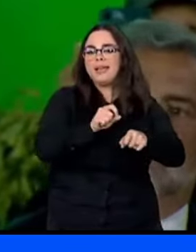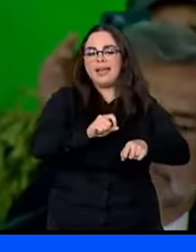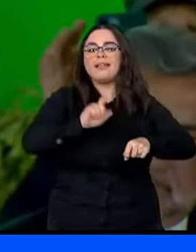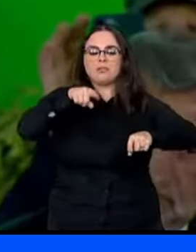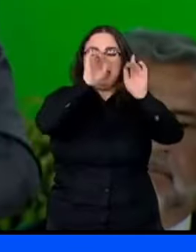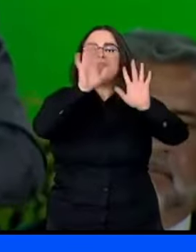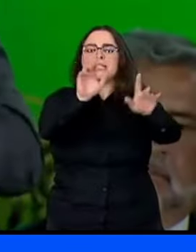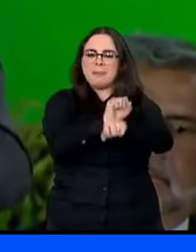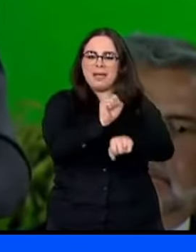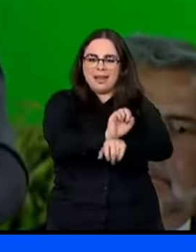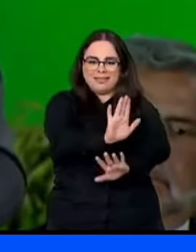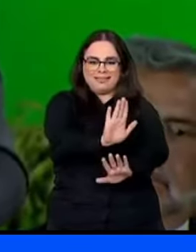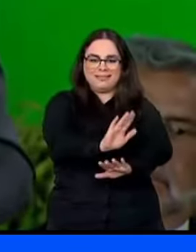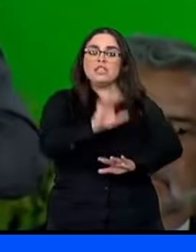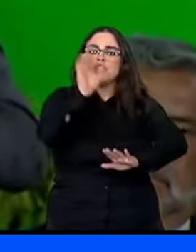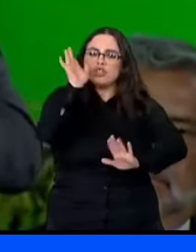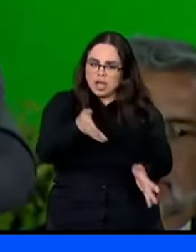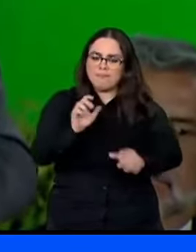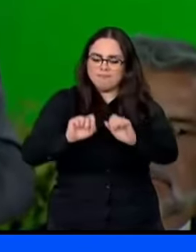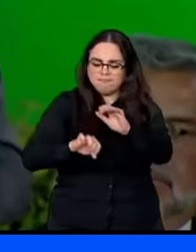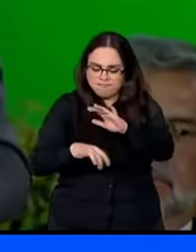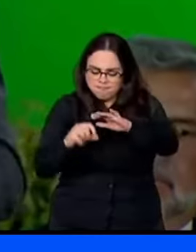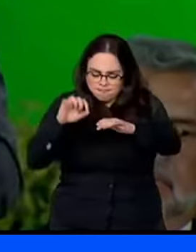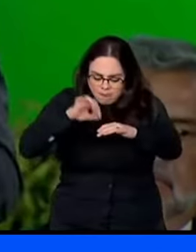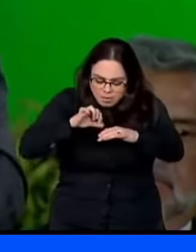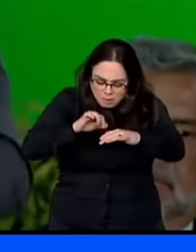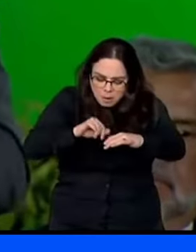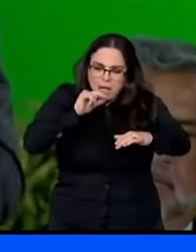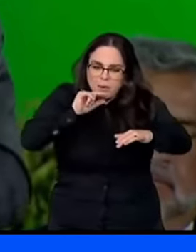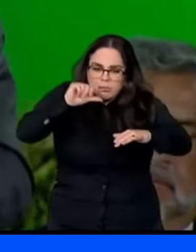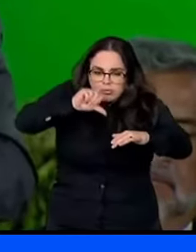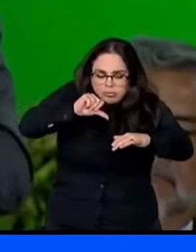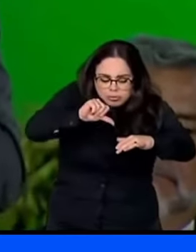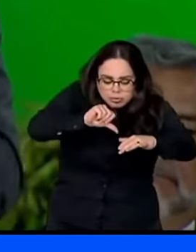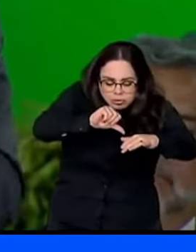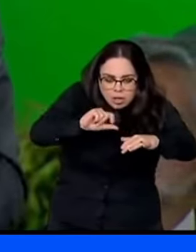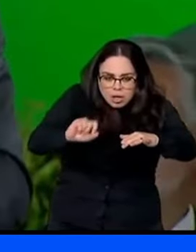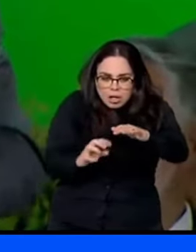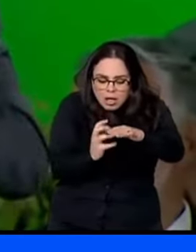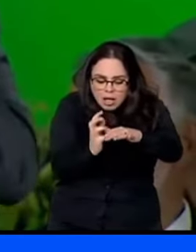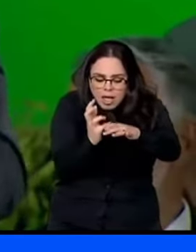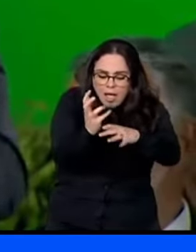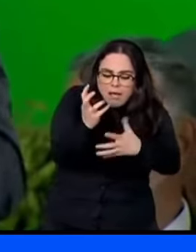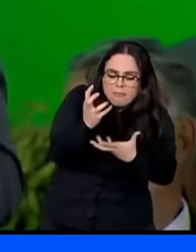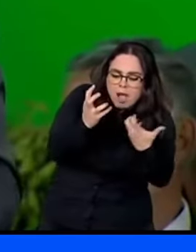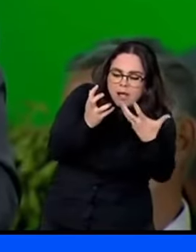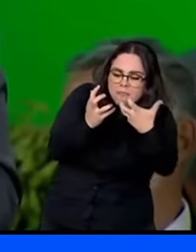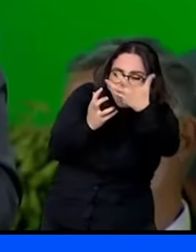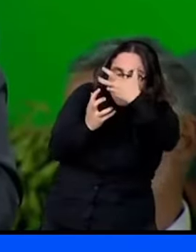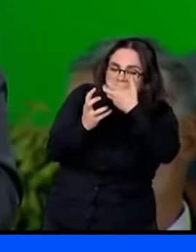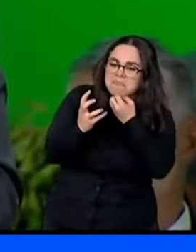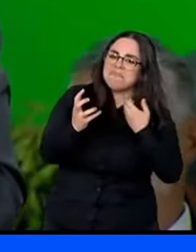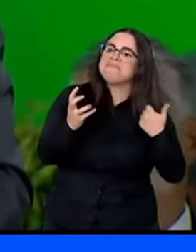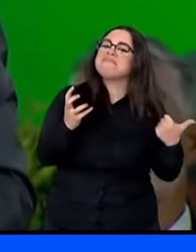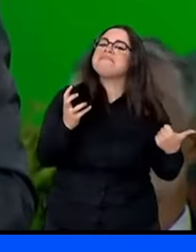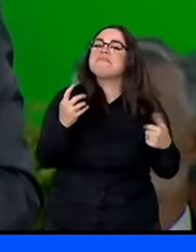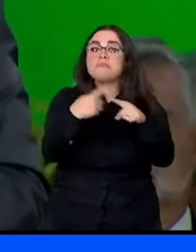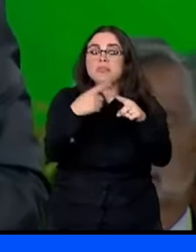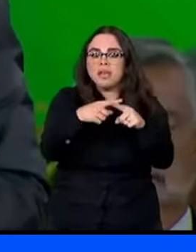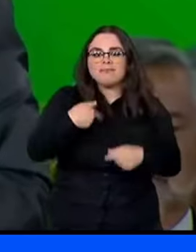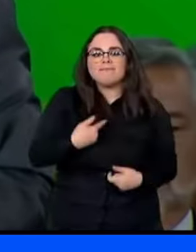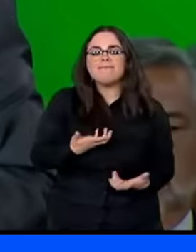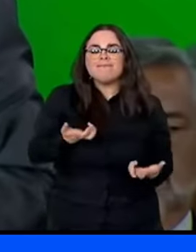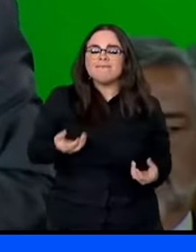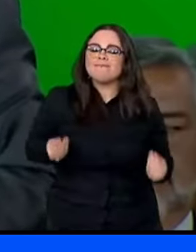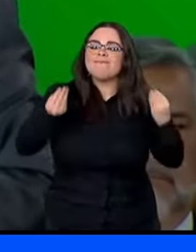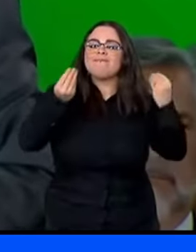da colheta Já plantamos Já regamos Agora é a hora da gente colher E colher bem Porque eu quero